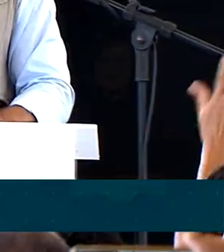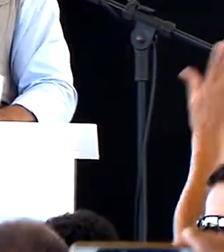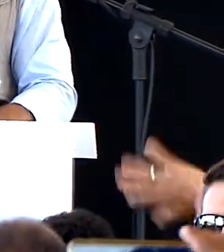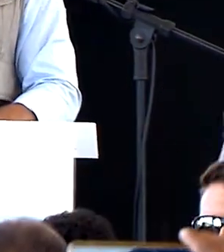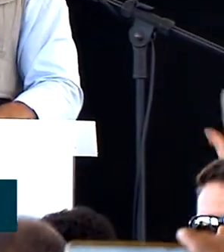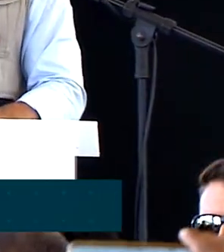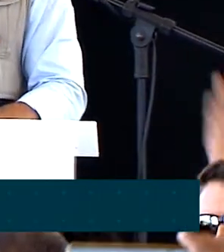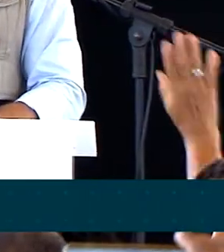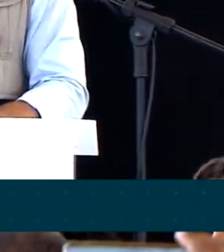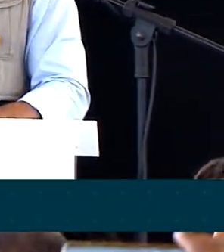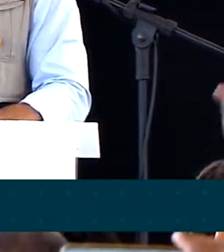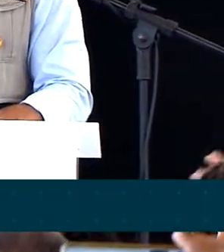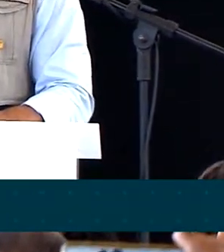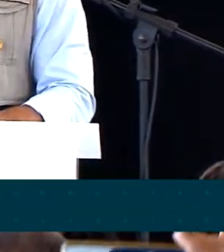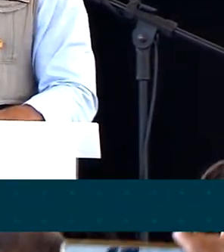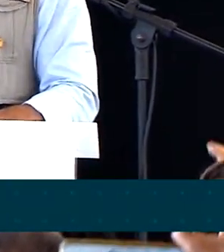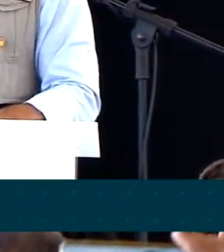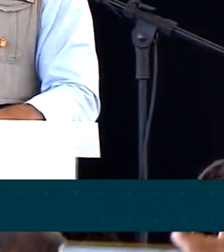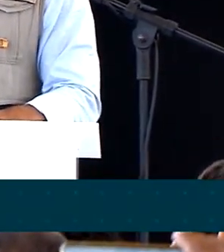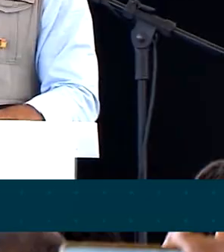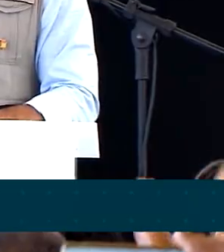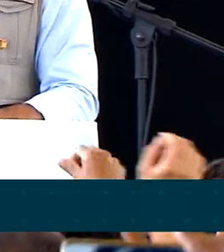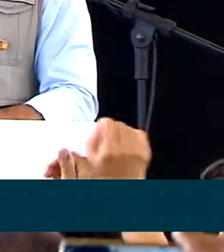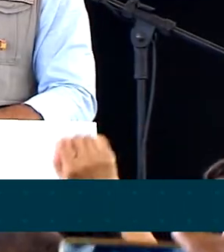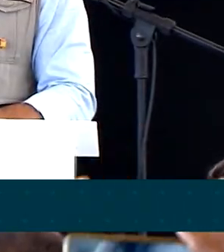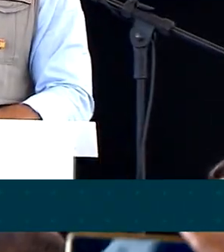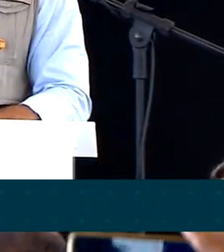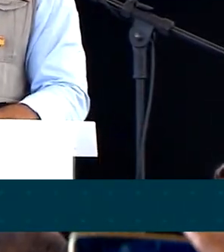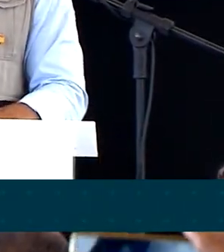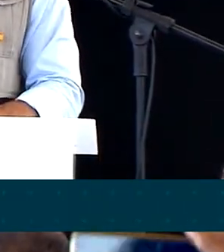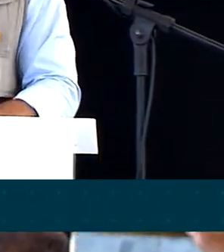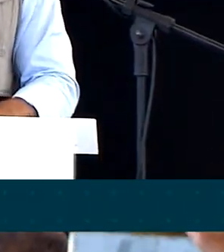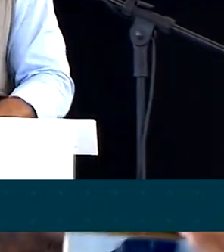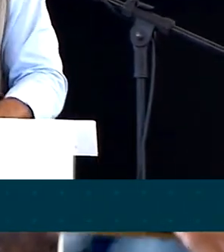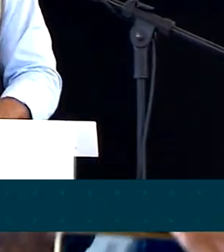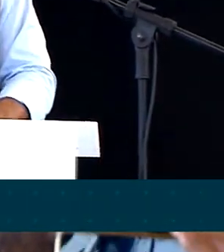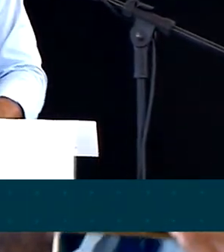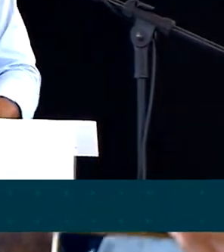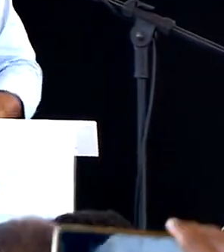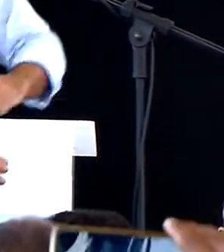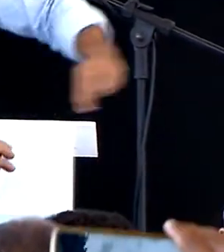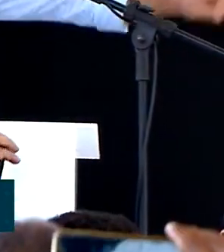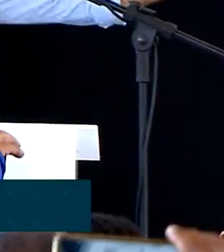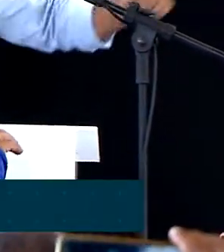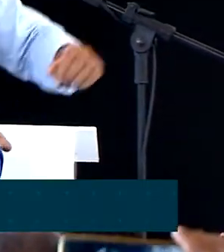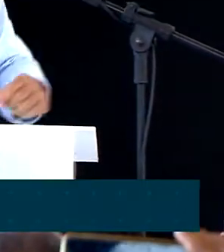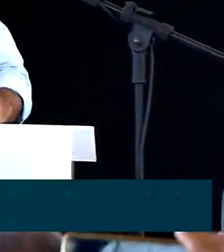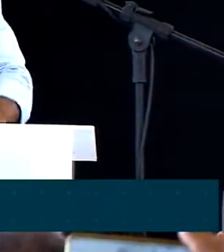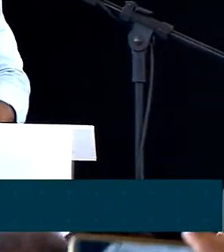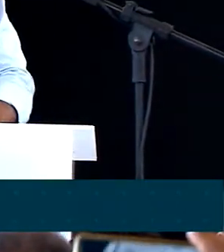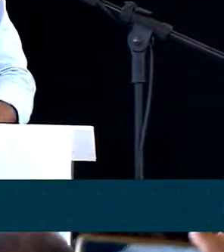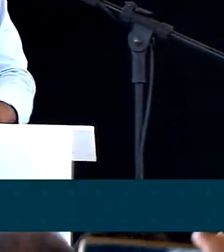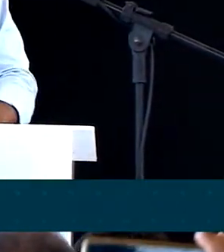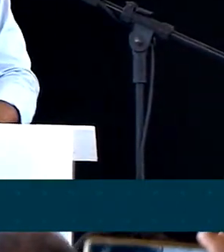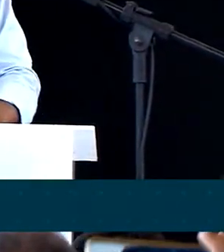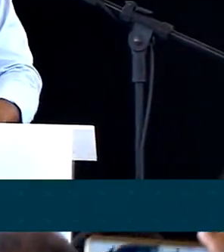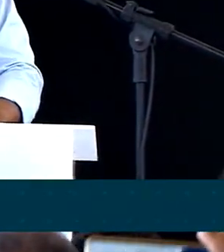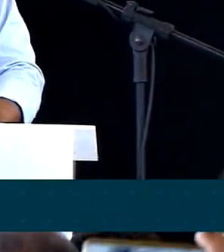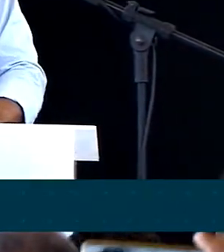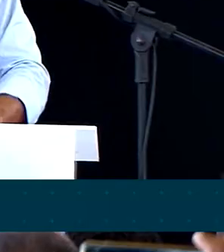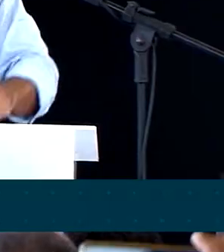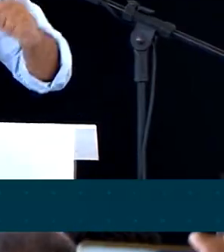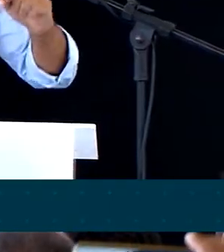cabra, quiser plantar sua mandioca, quiser ali a sua banana, que agora puxa ali uma mangueira para irrigar a sua banana,